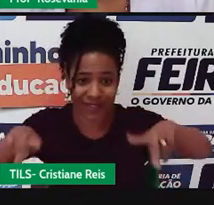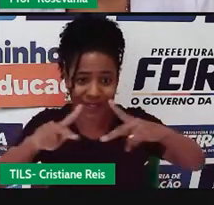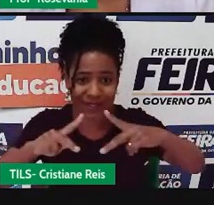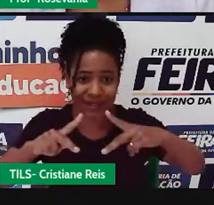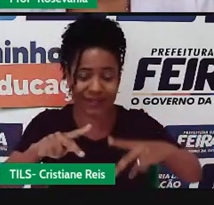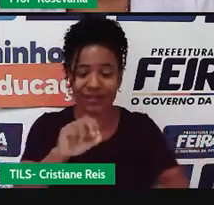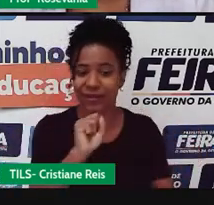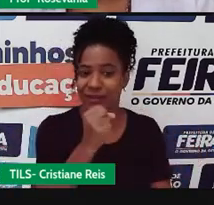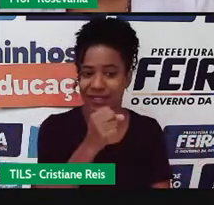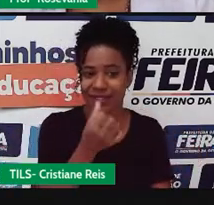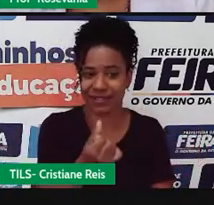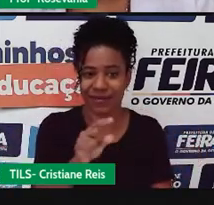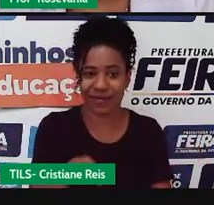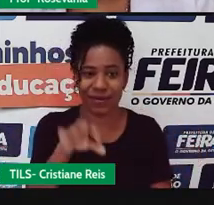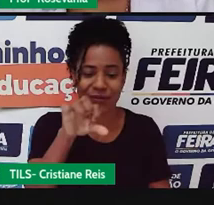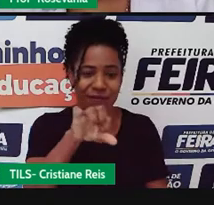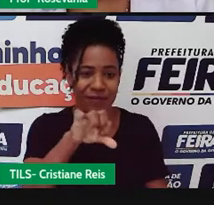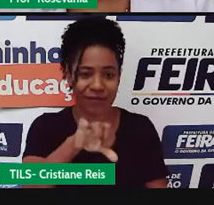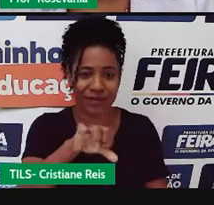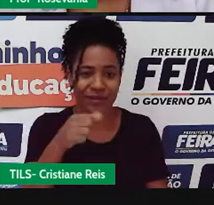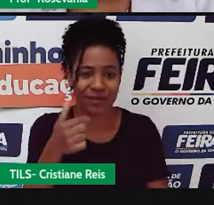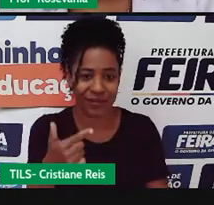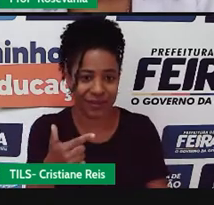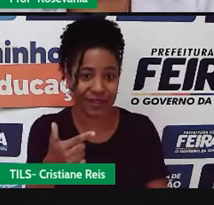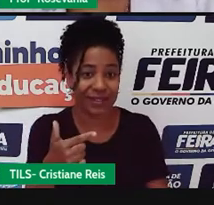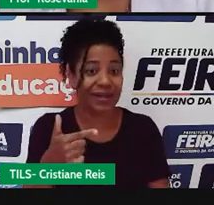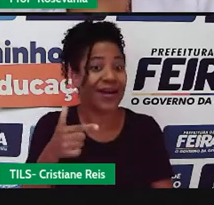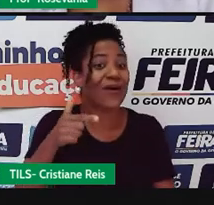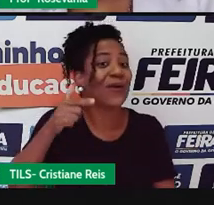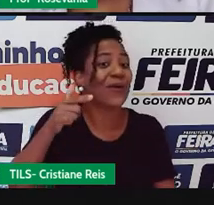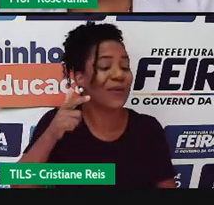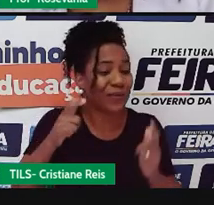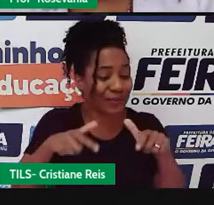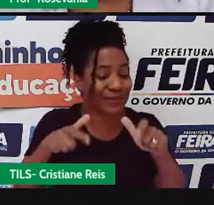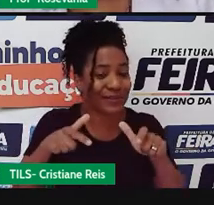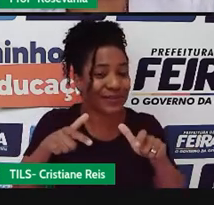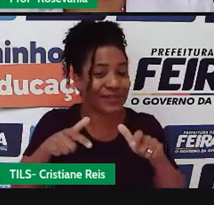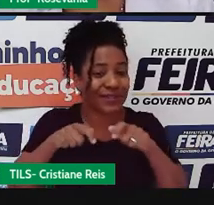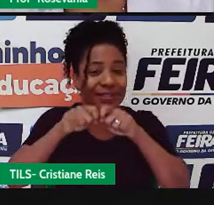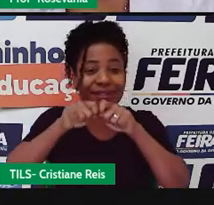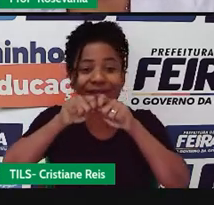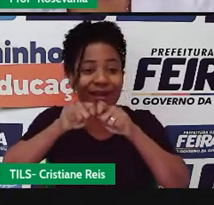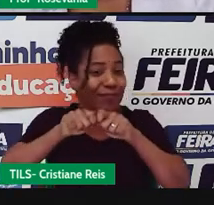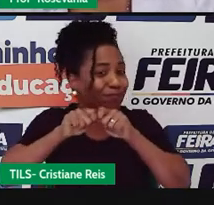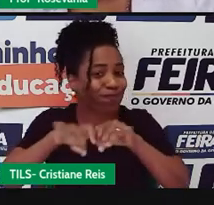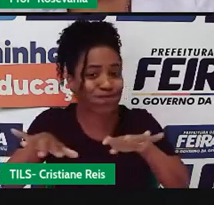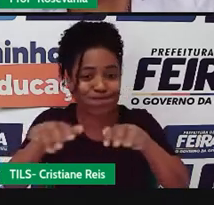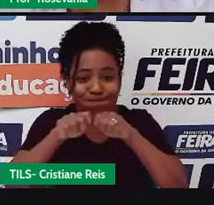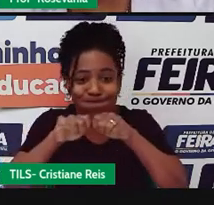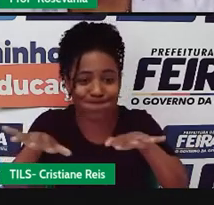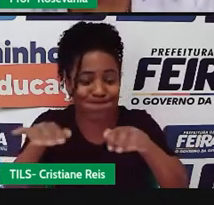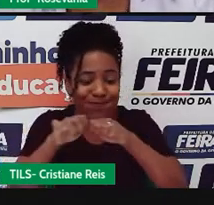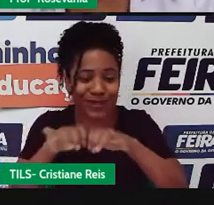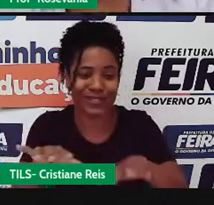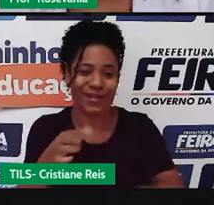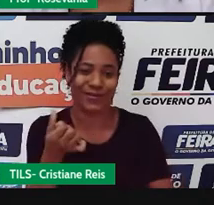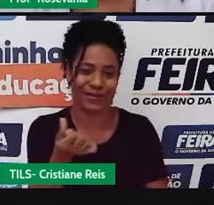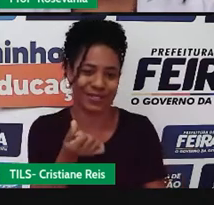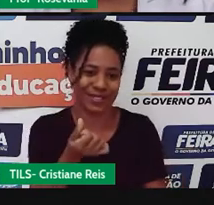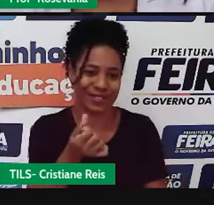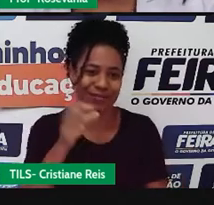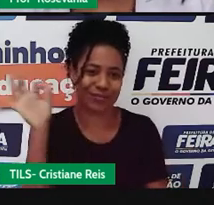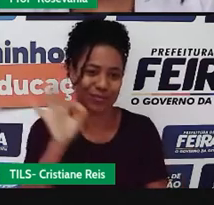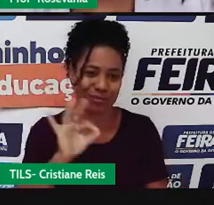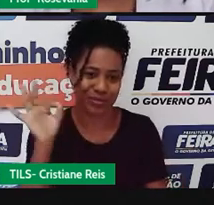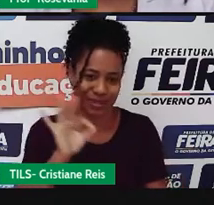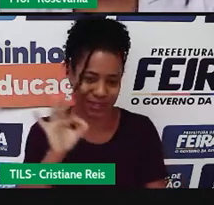86,92 habitantes por quilômetro quadrado, pra gastar apenas esses 6% aí. Então, a